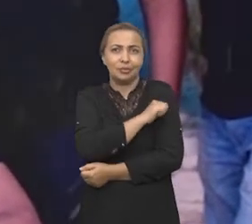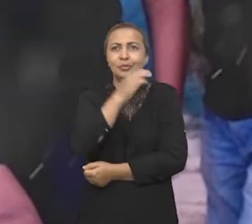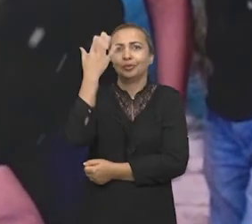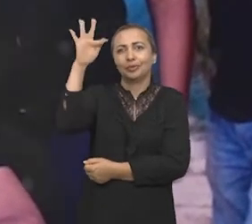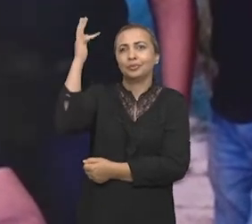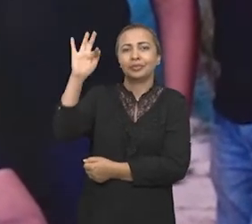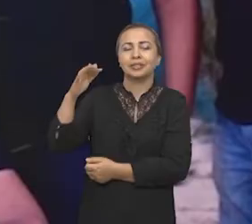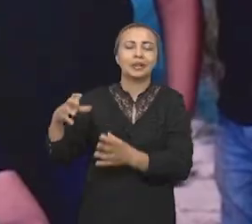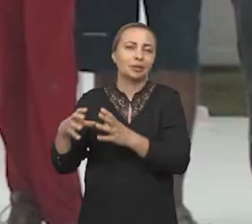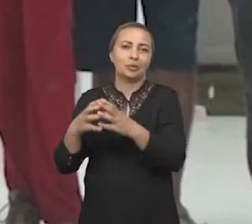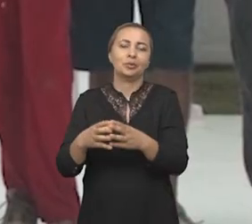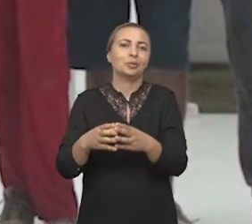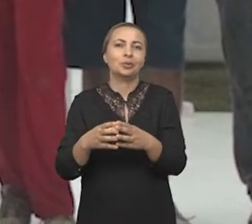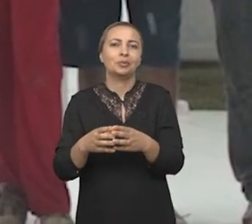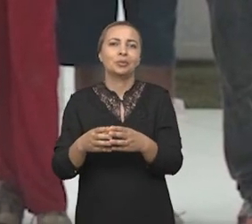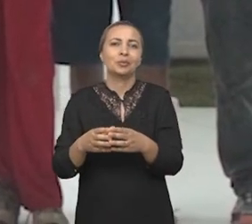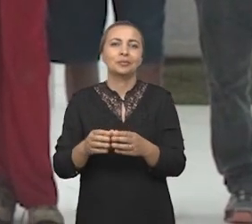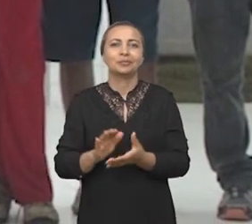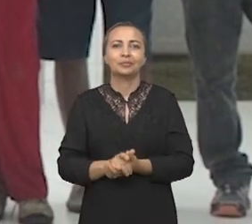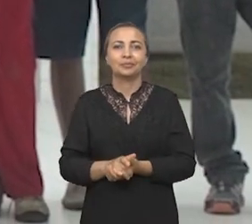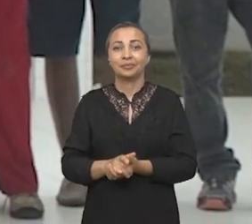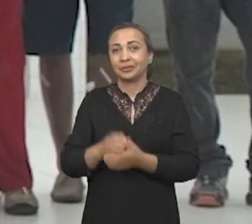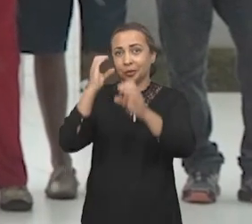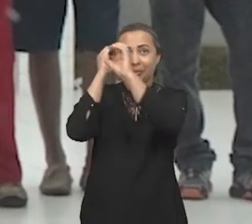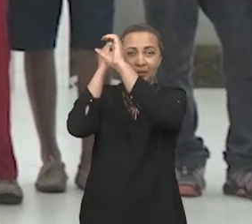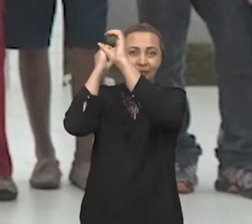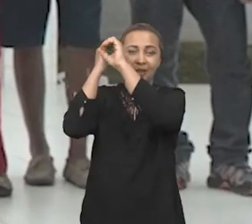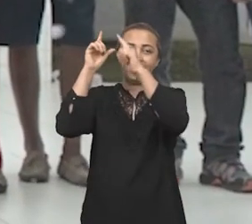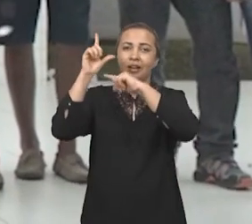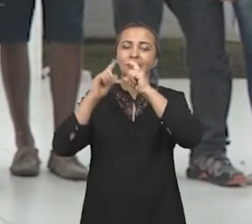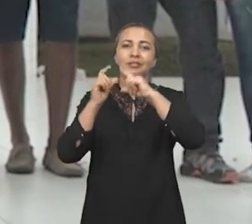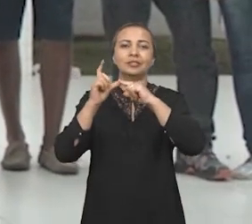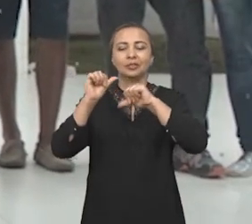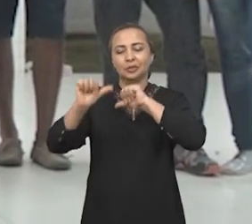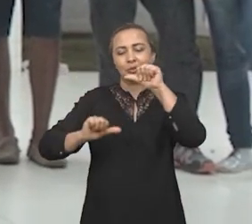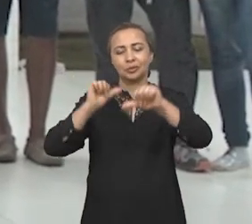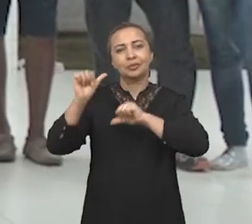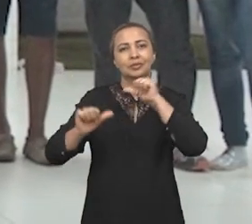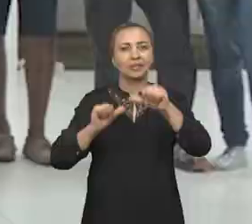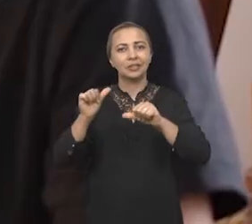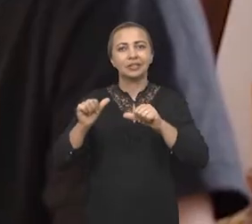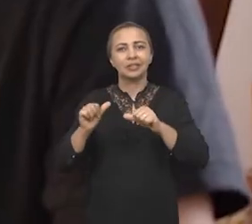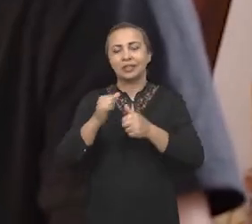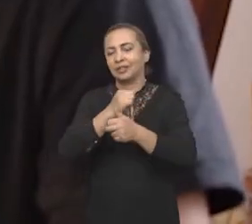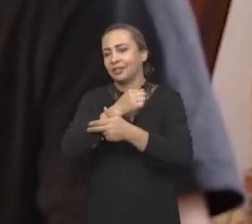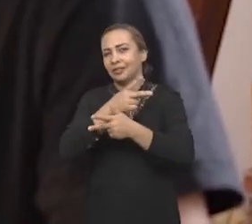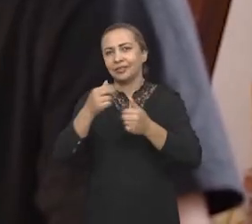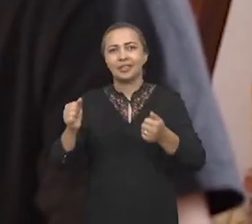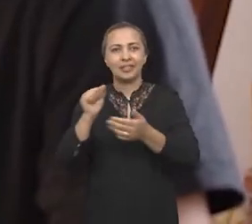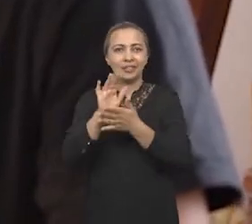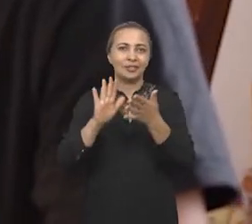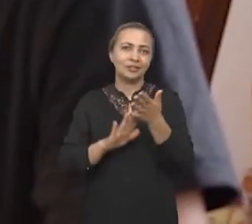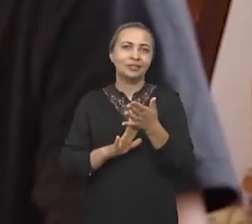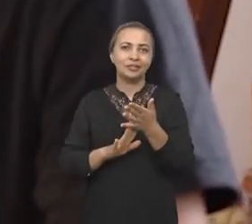que faz parte da equipe do Observatório Astronômico. O observatório desenvolve diversas atividades,